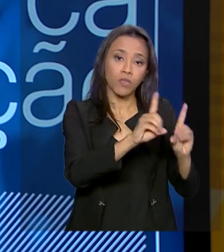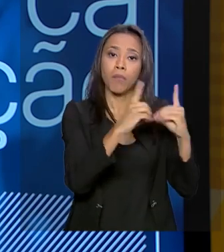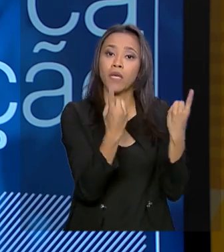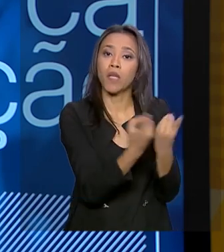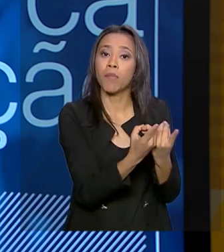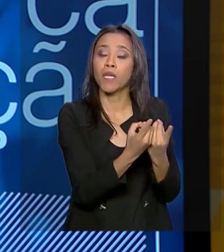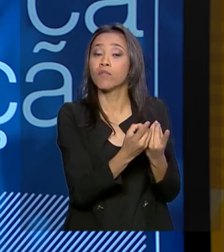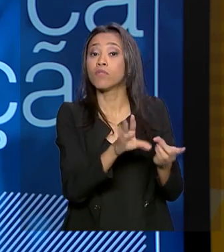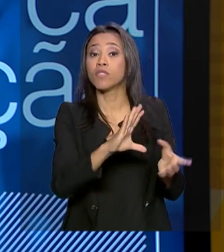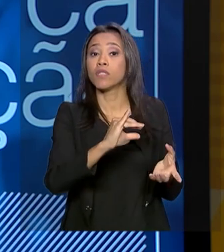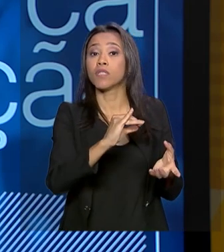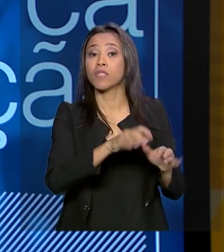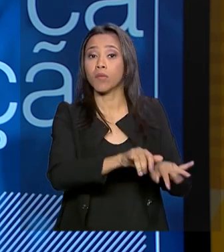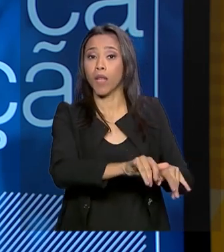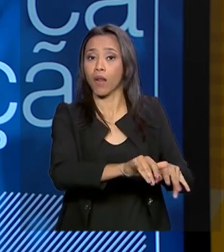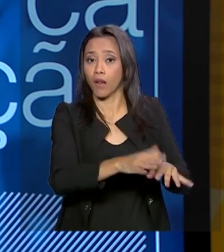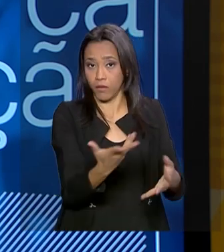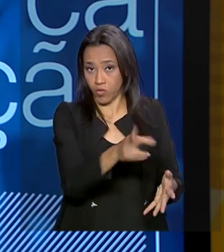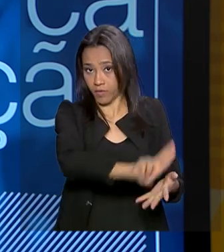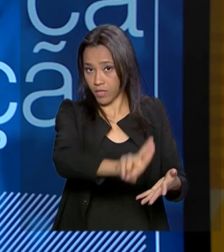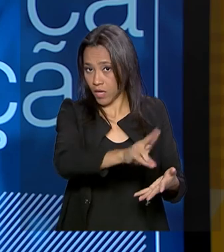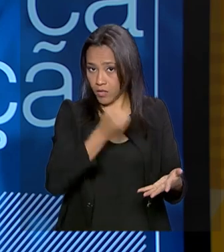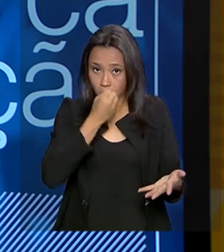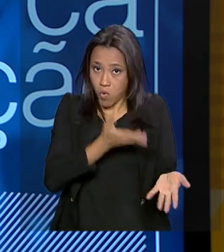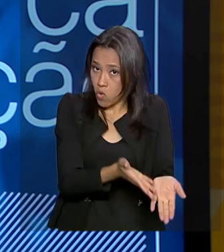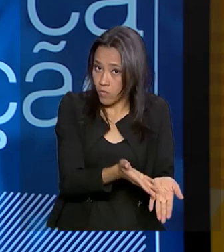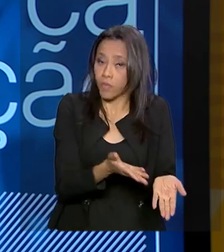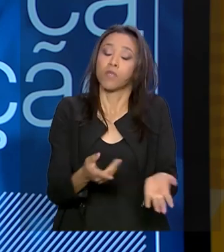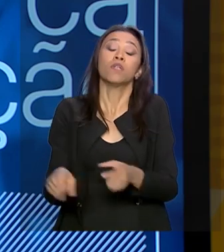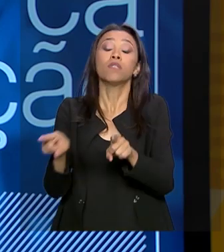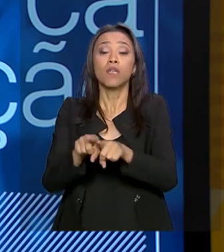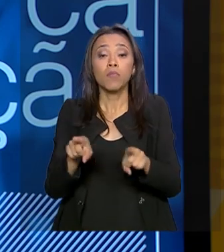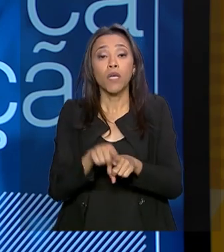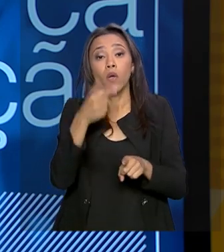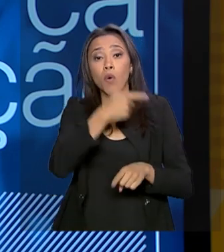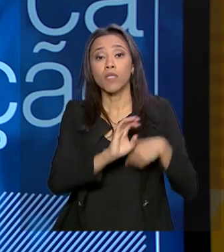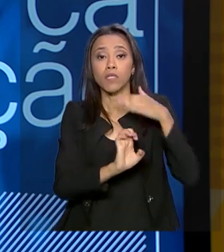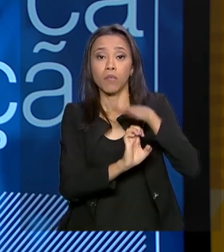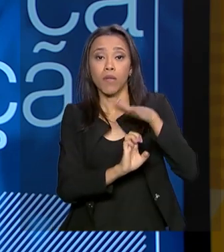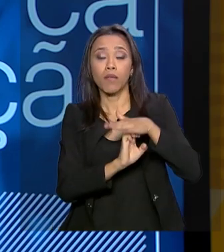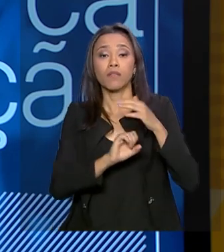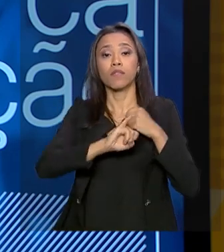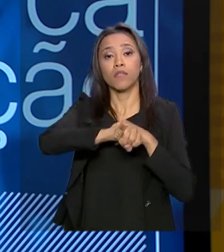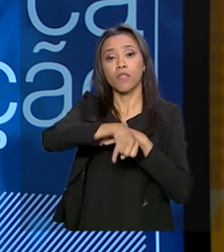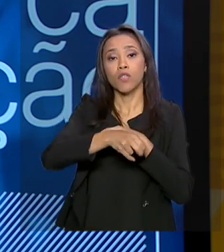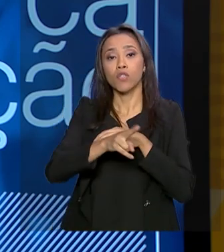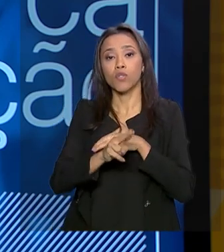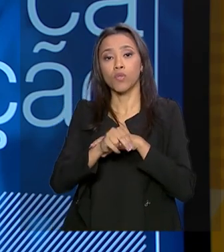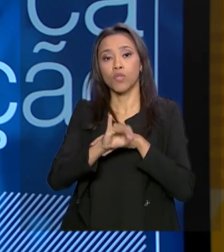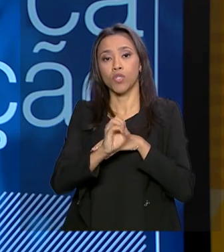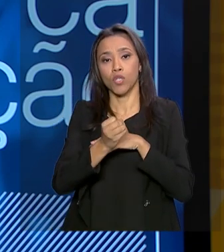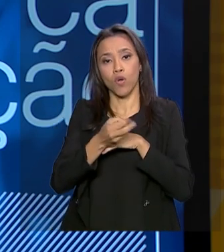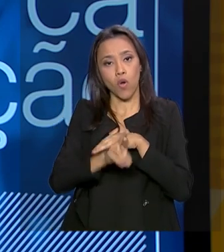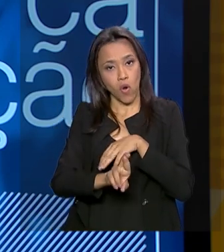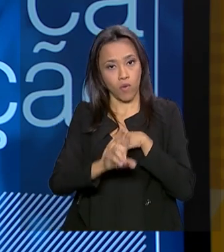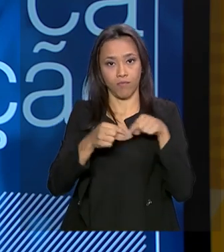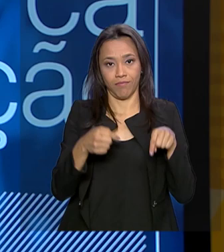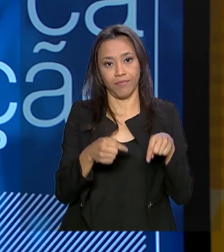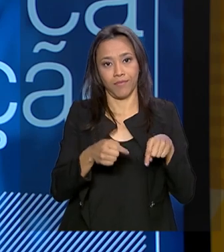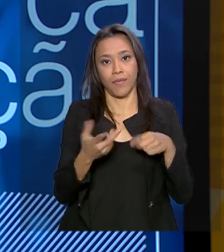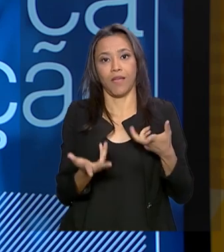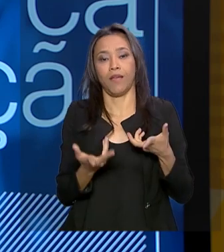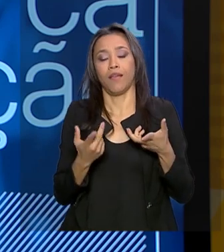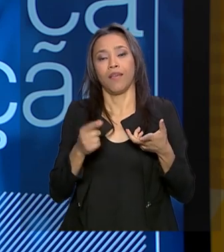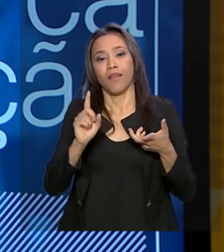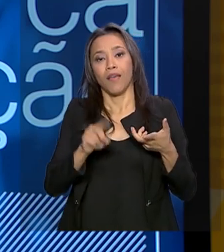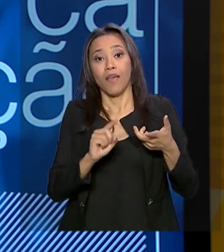Ciência de Computação das universidades que são tão bons. Da mesma forma, as empresas juniores. Eu quero fazer... Isso é um movimento muito legal. Acho que